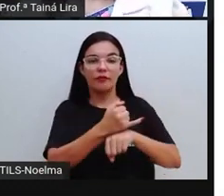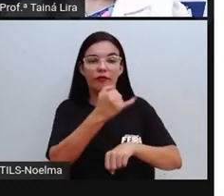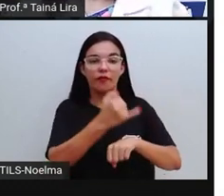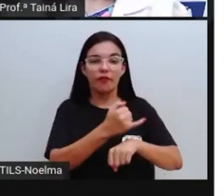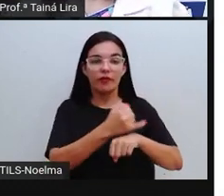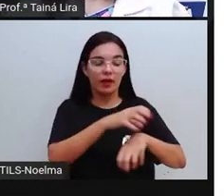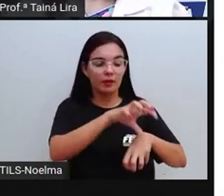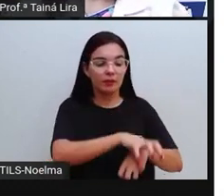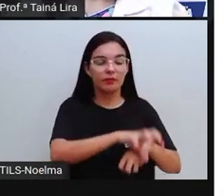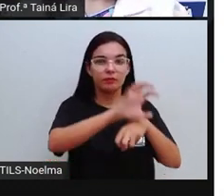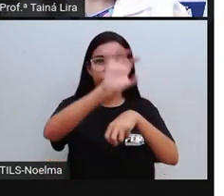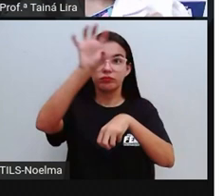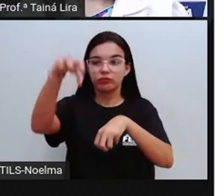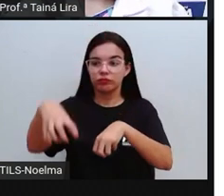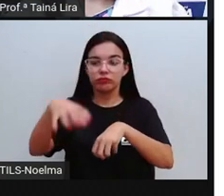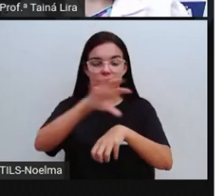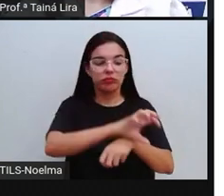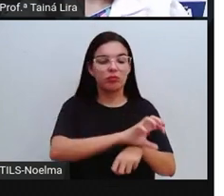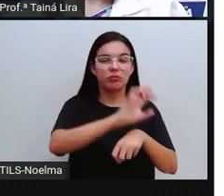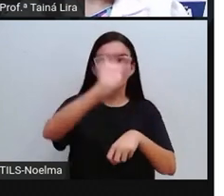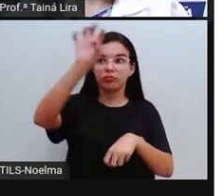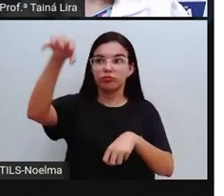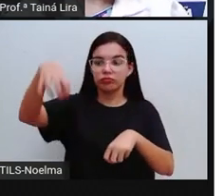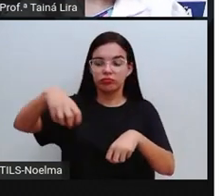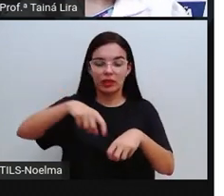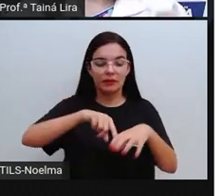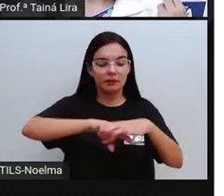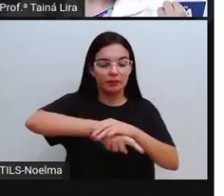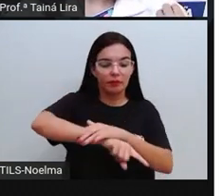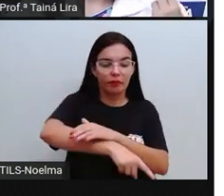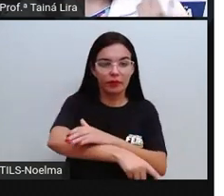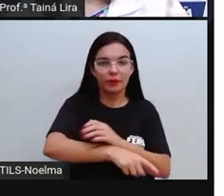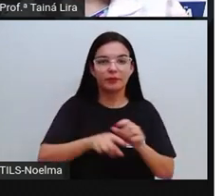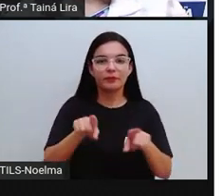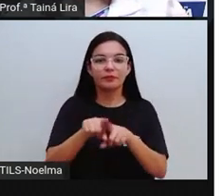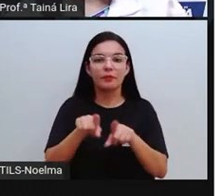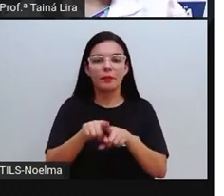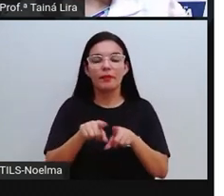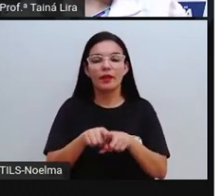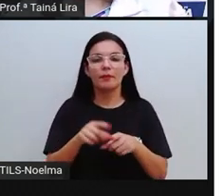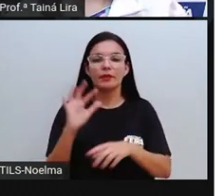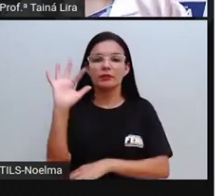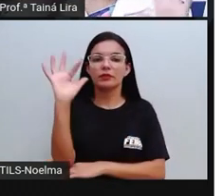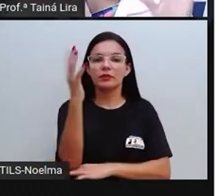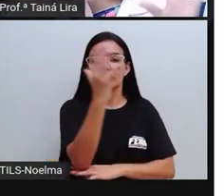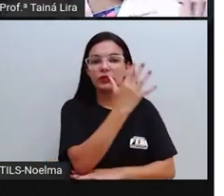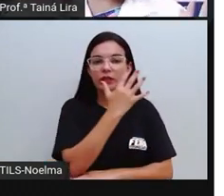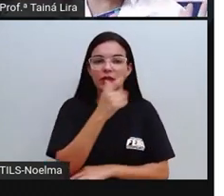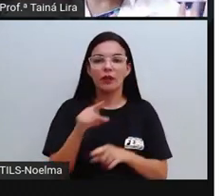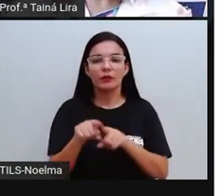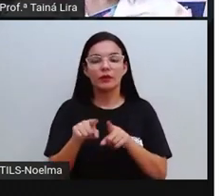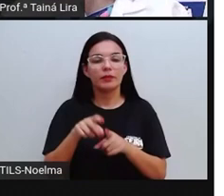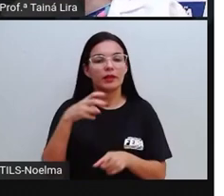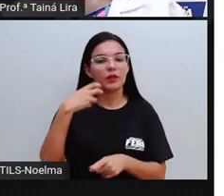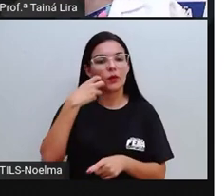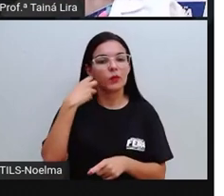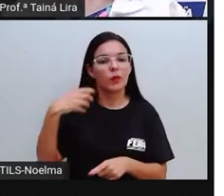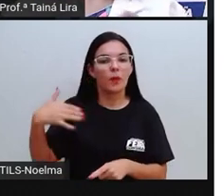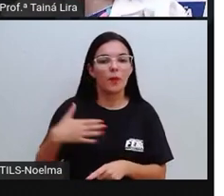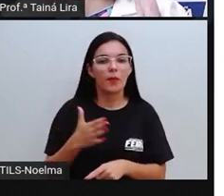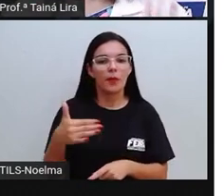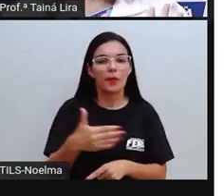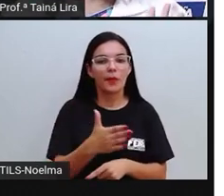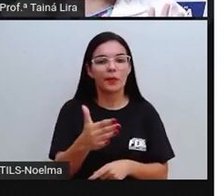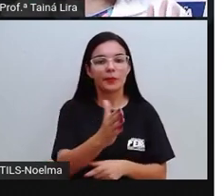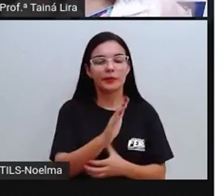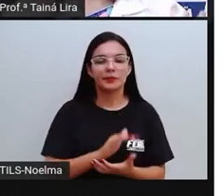o vegetal, né, que é a segunda imagem, e o animal, que é essa última imagem. Mas calma, que a PRO vai explicar